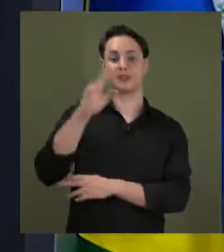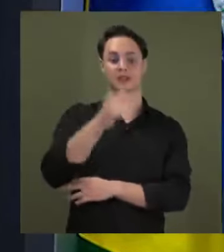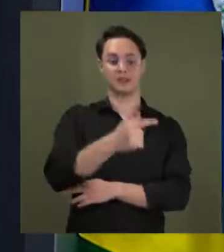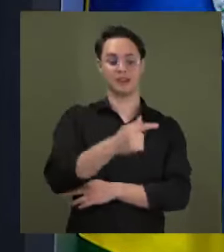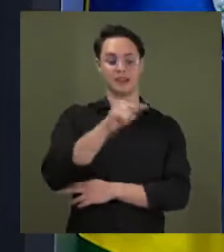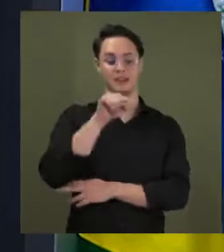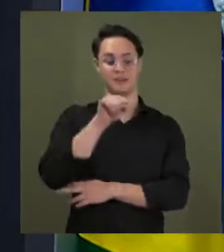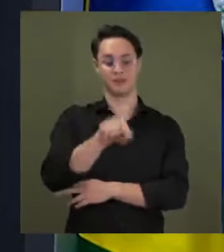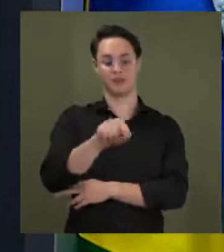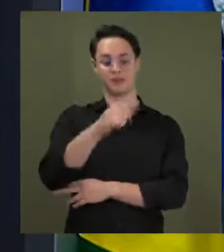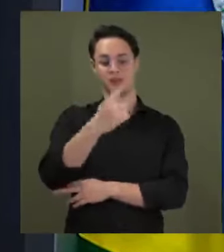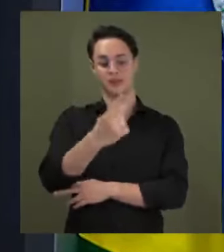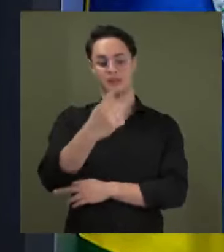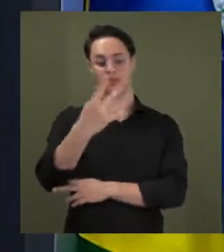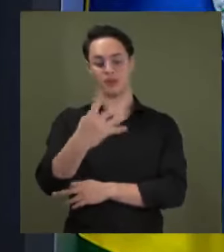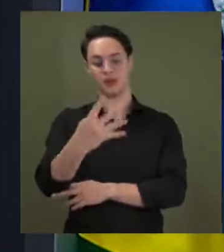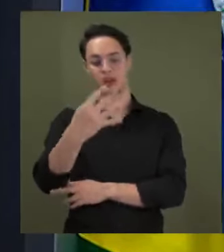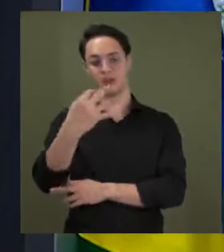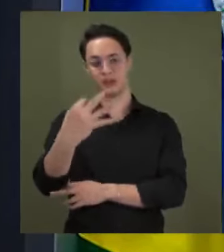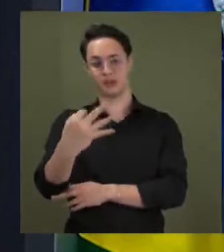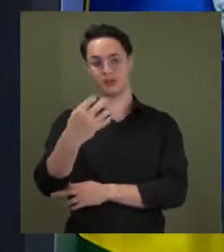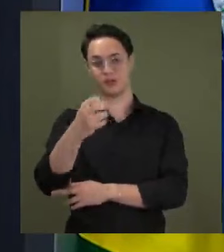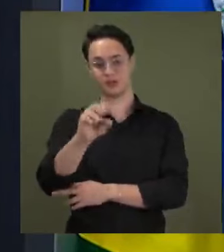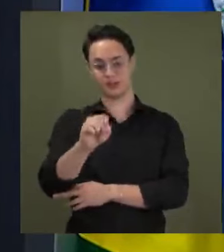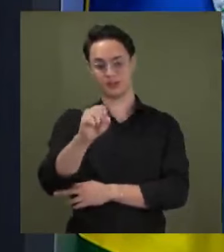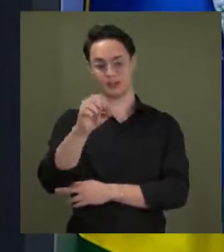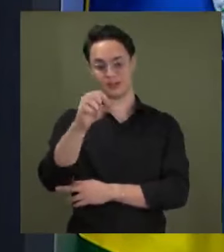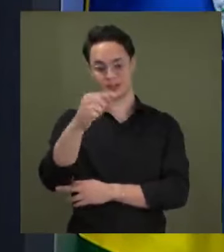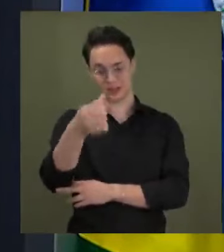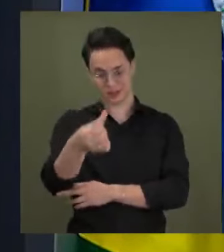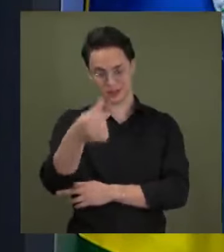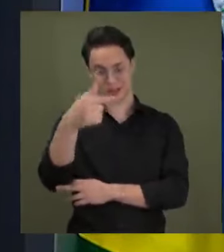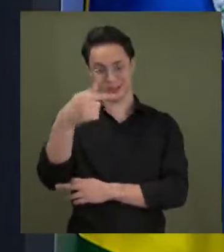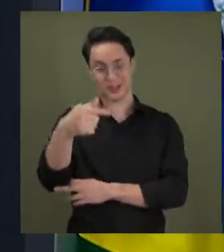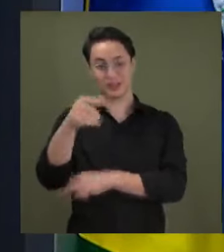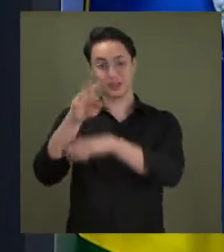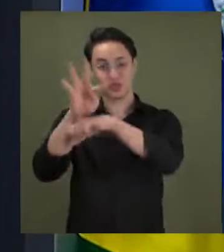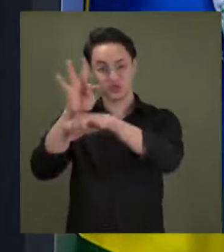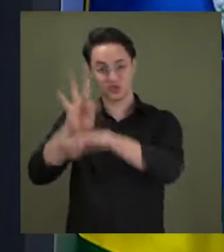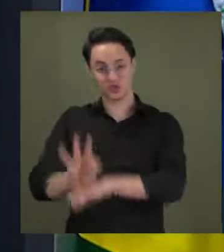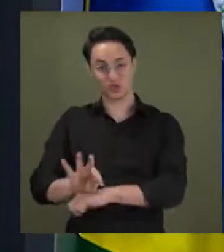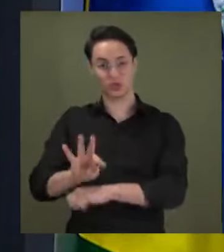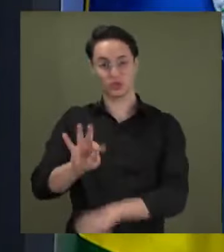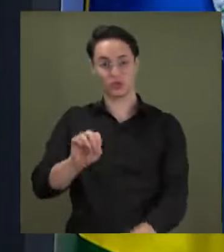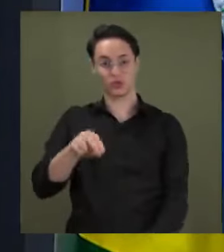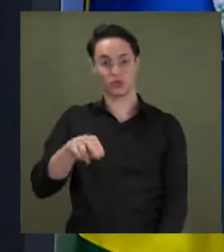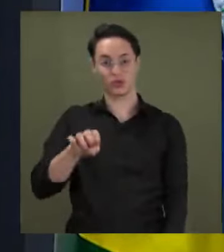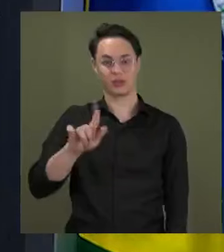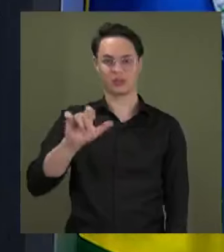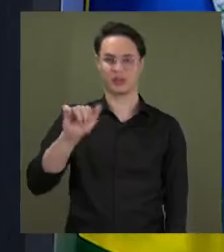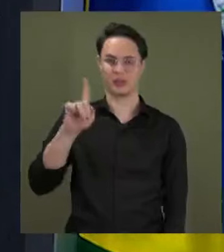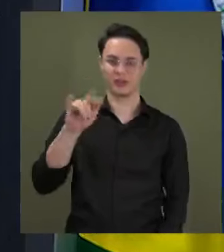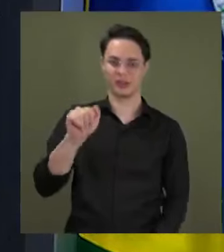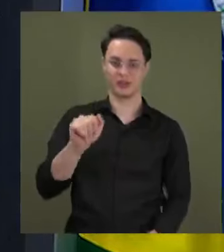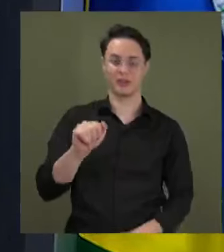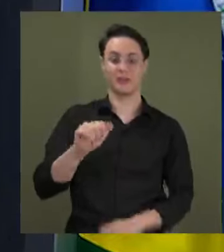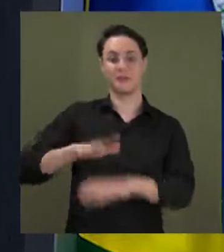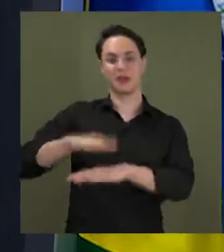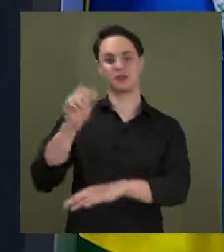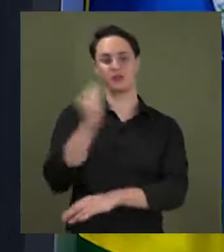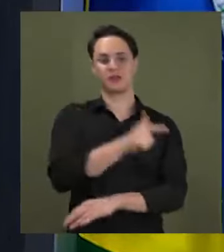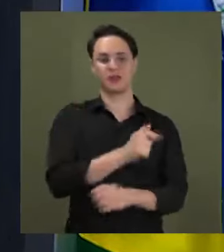7.143,867 toneladas, 23,5% mais do que